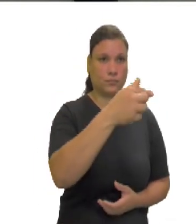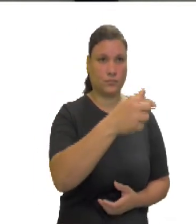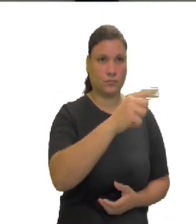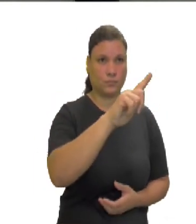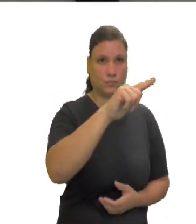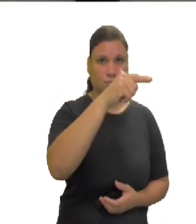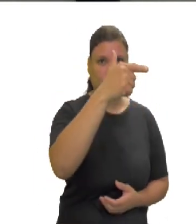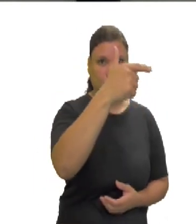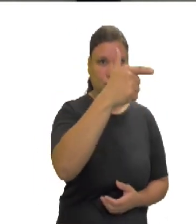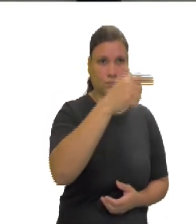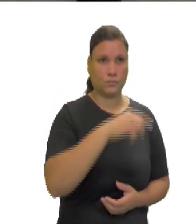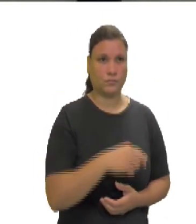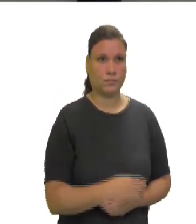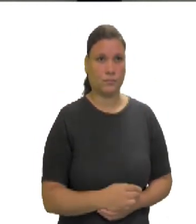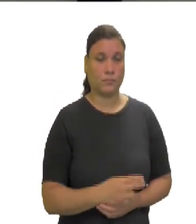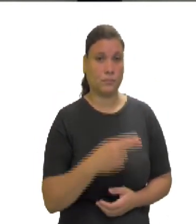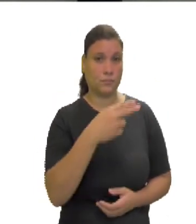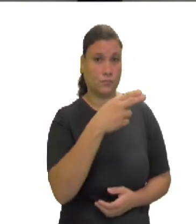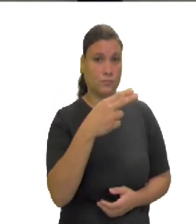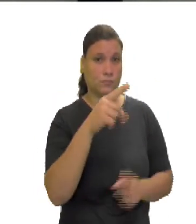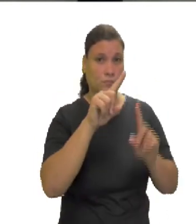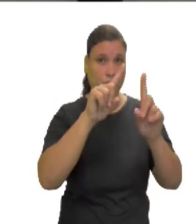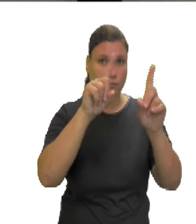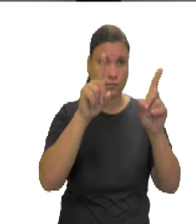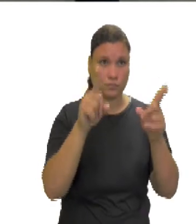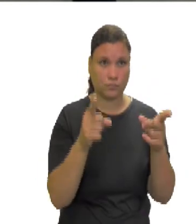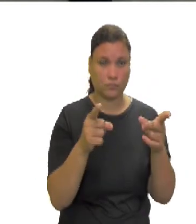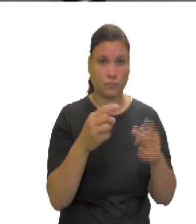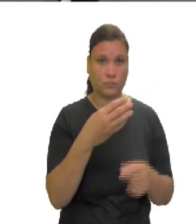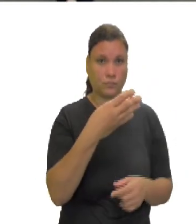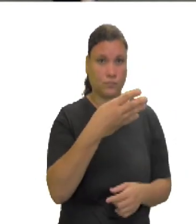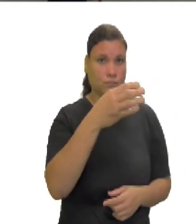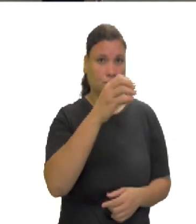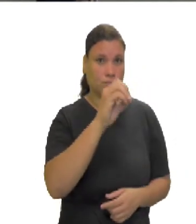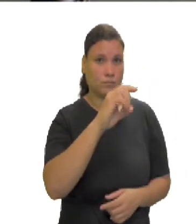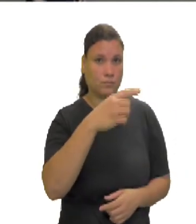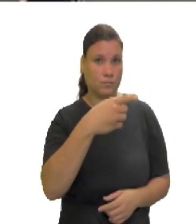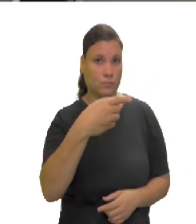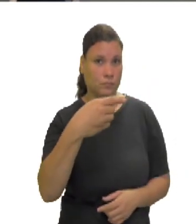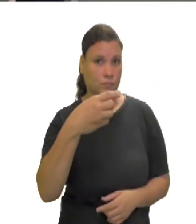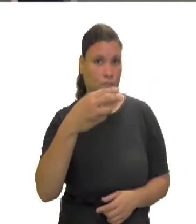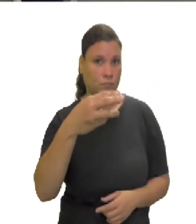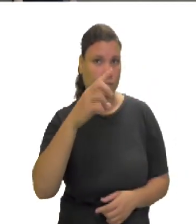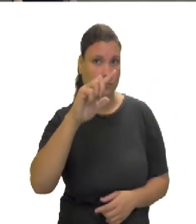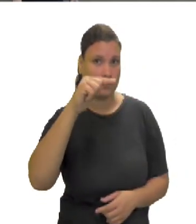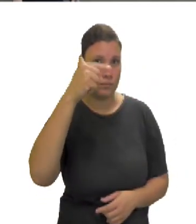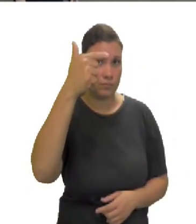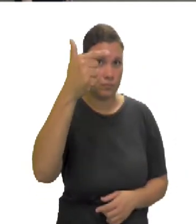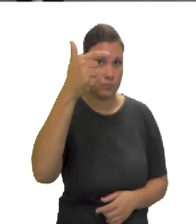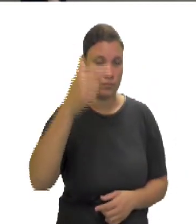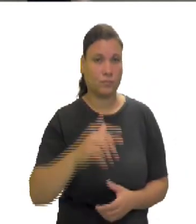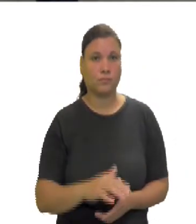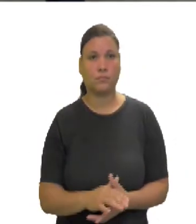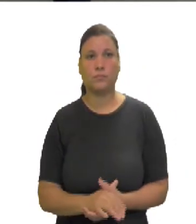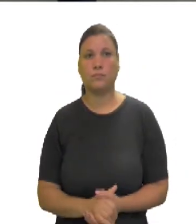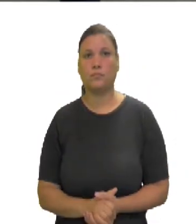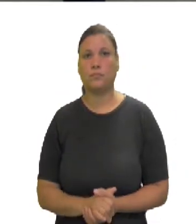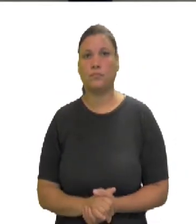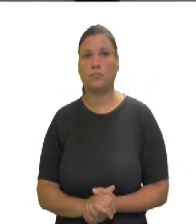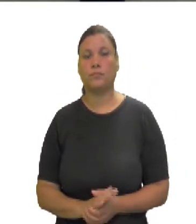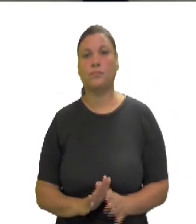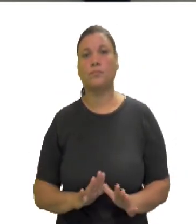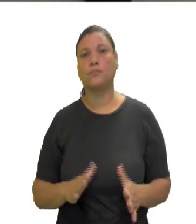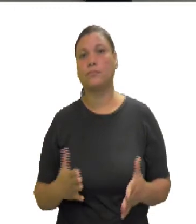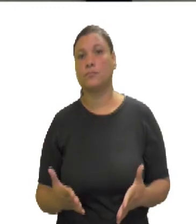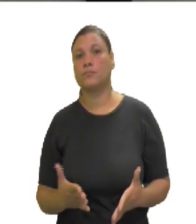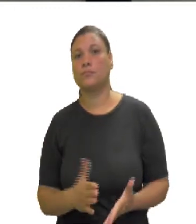menos 3 ao quadrado. 40 menos 3, não são 37? Então, vamos